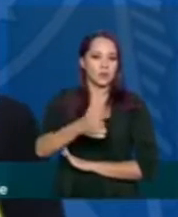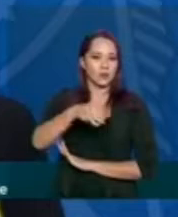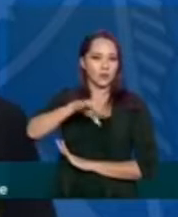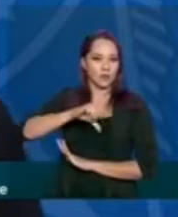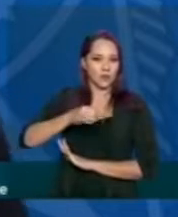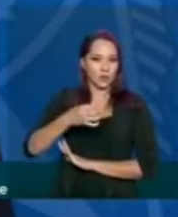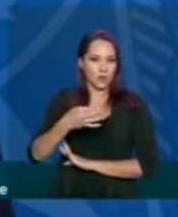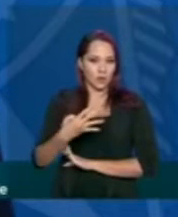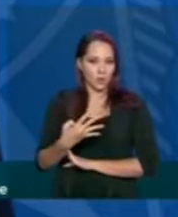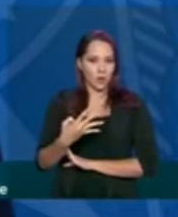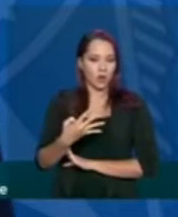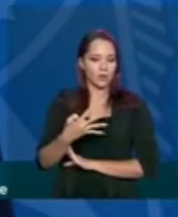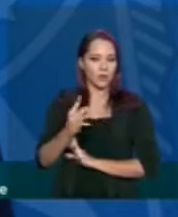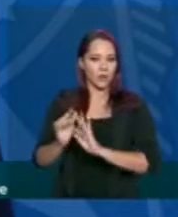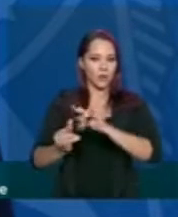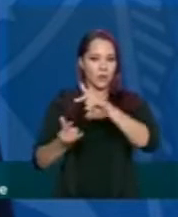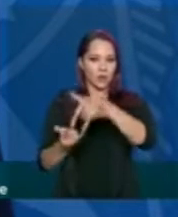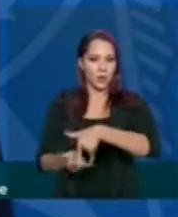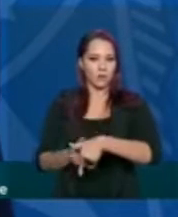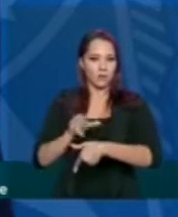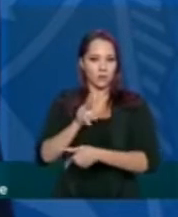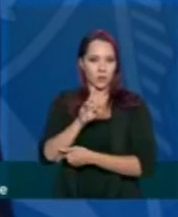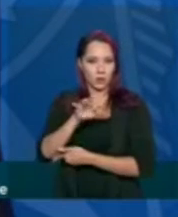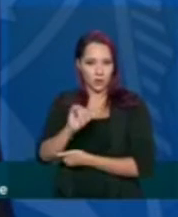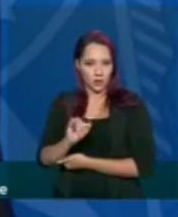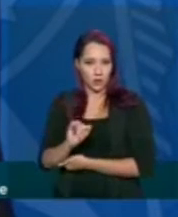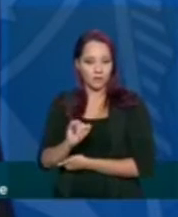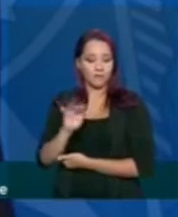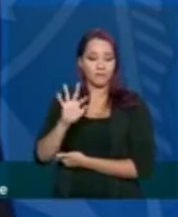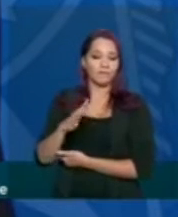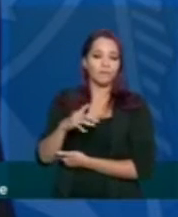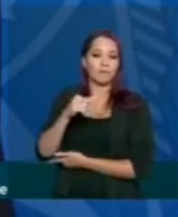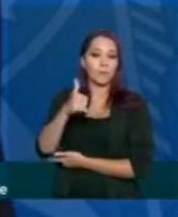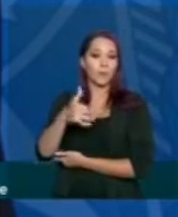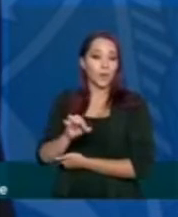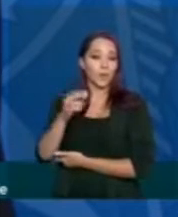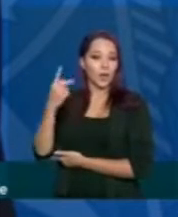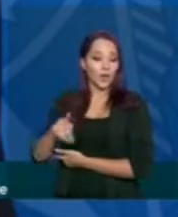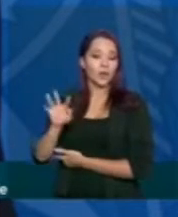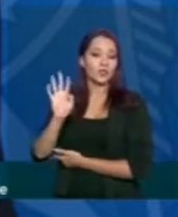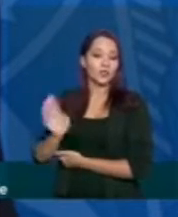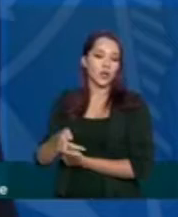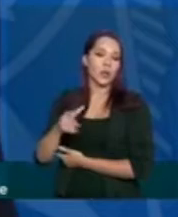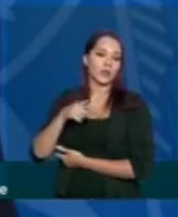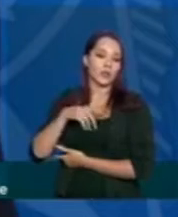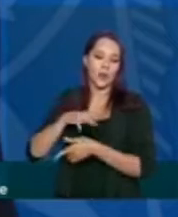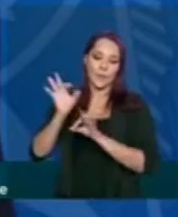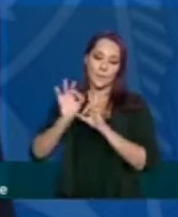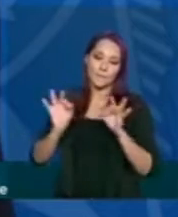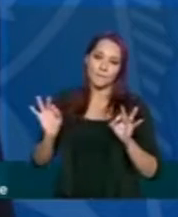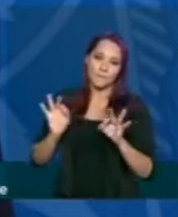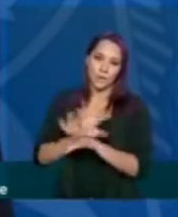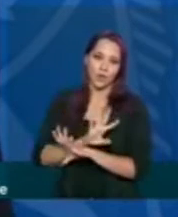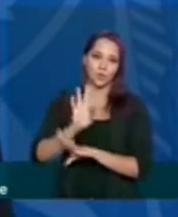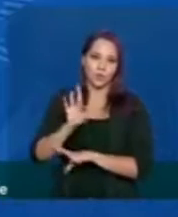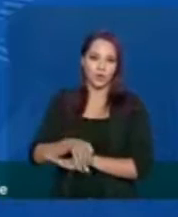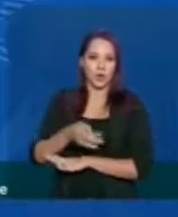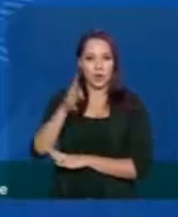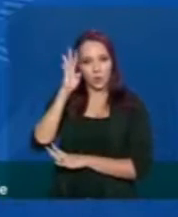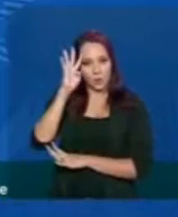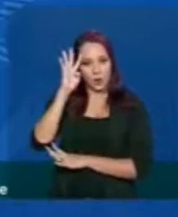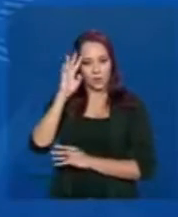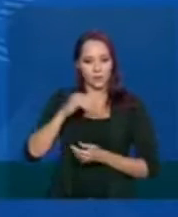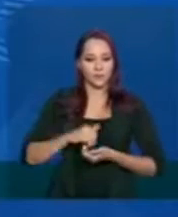leitos de UTI, sendo que 10 deles foram habilitados agora na última quarta-feira.